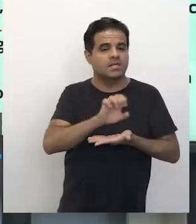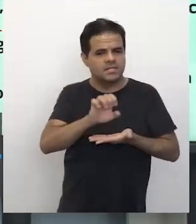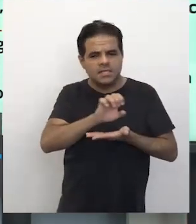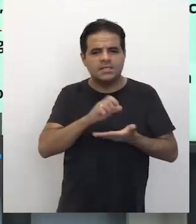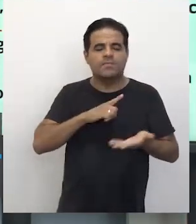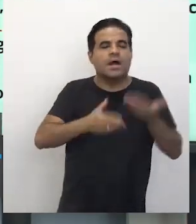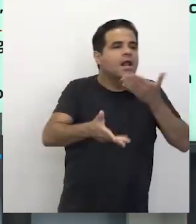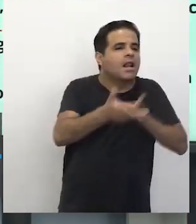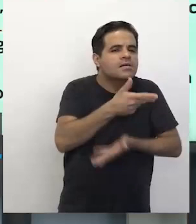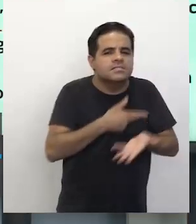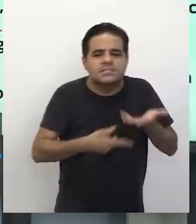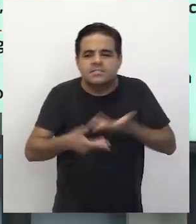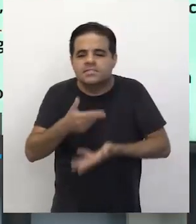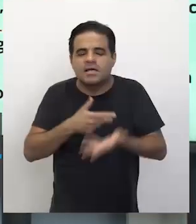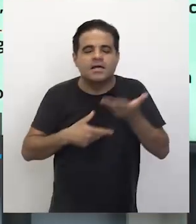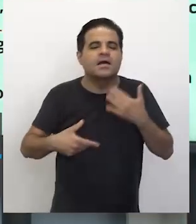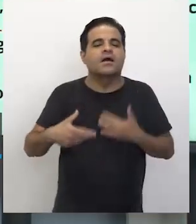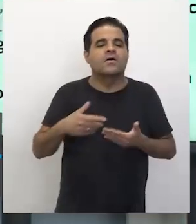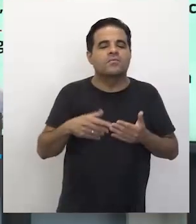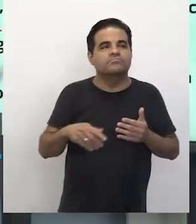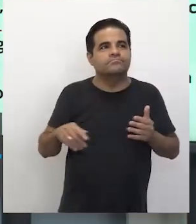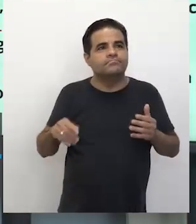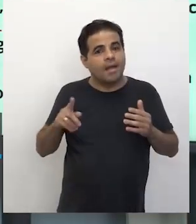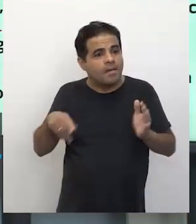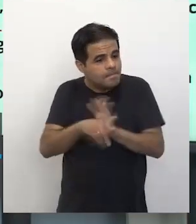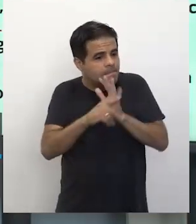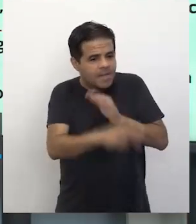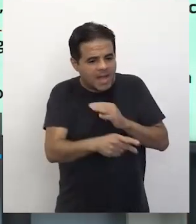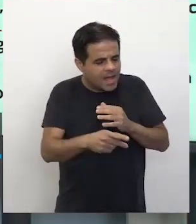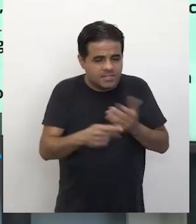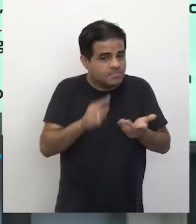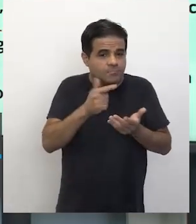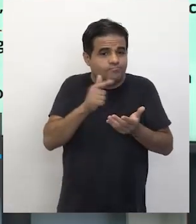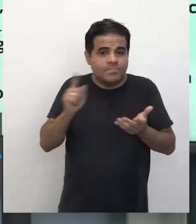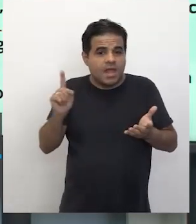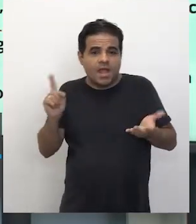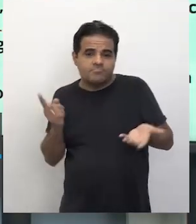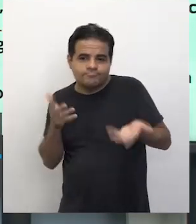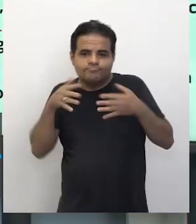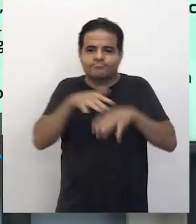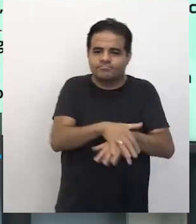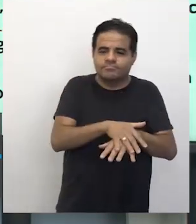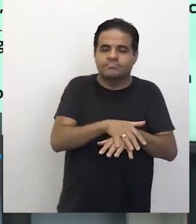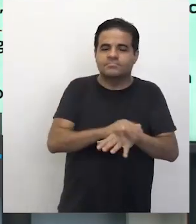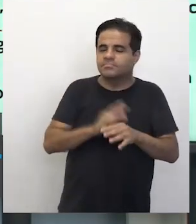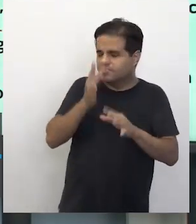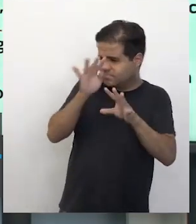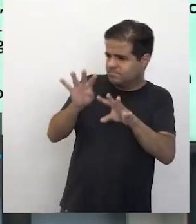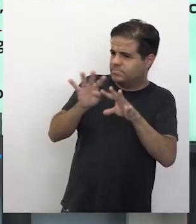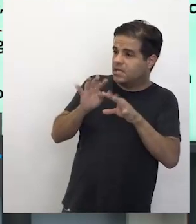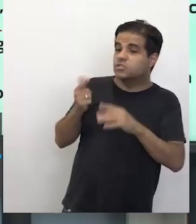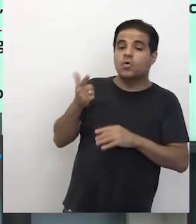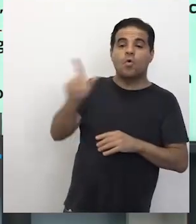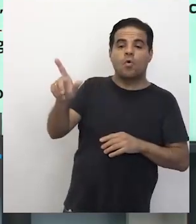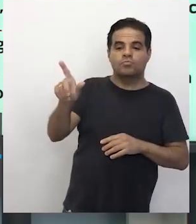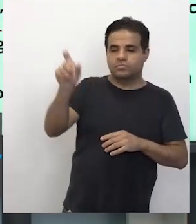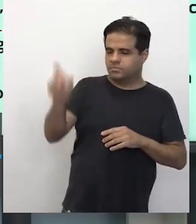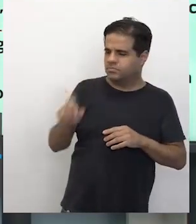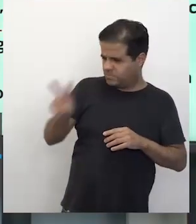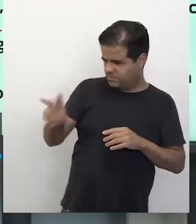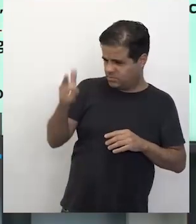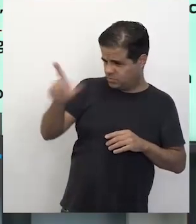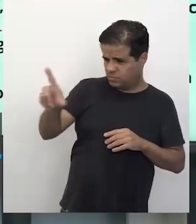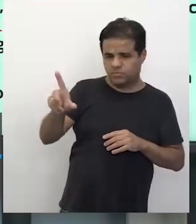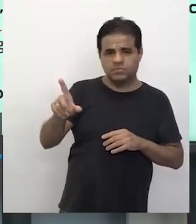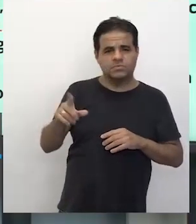ambígua de fazer parte, mas ao mesmo tempo não ser integrado, né? Ser sempre reconhecido como este outro. E o